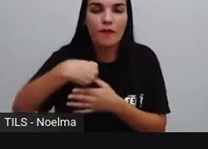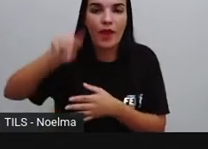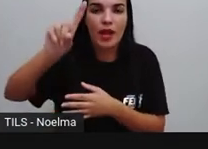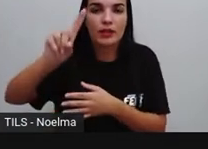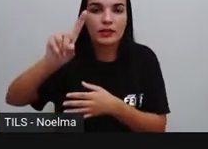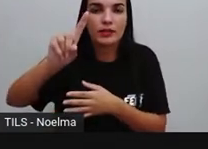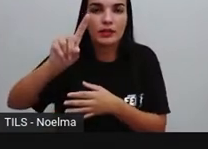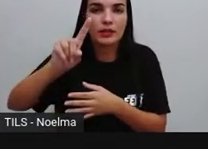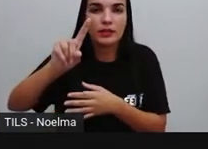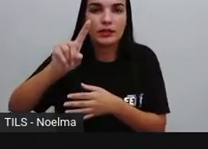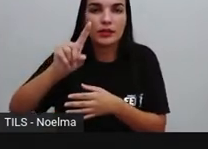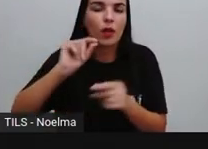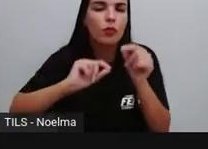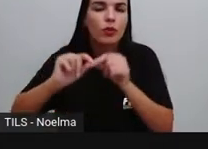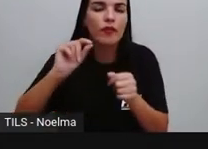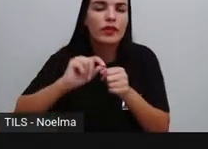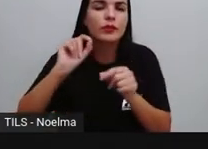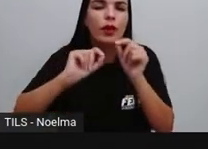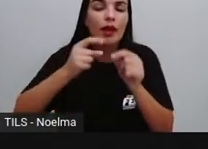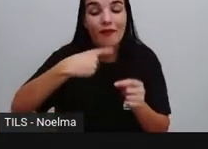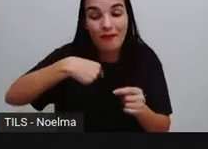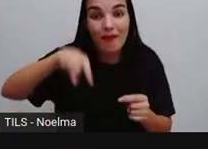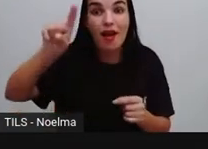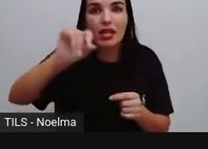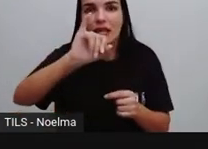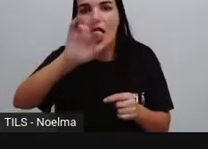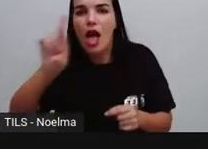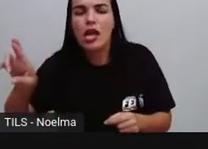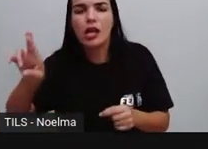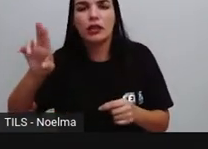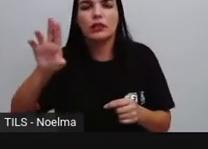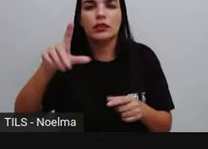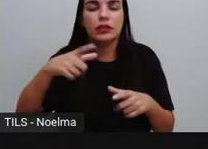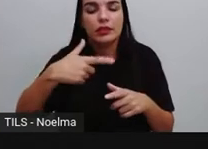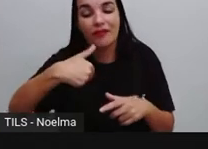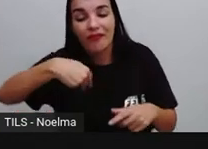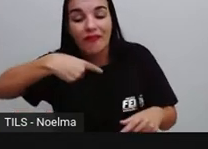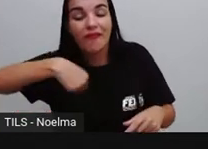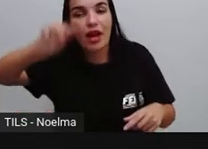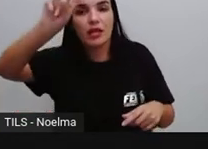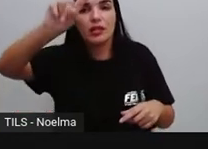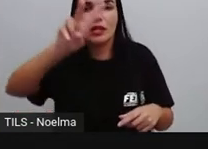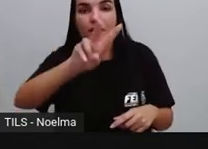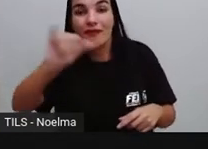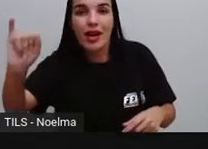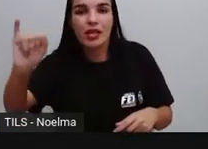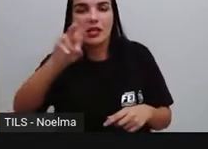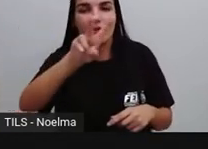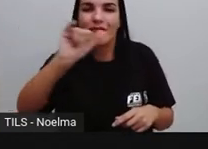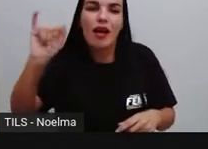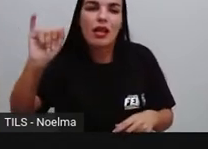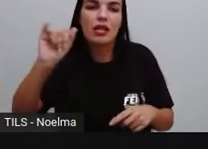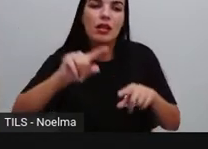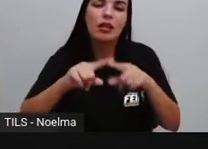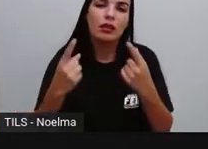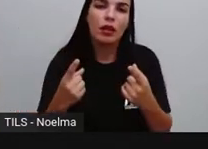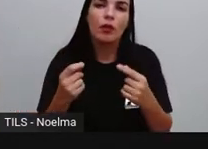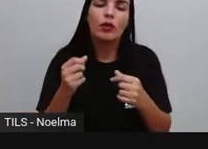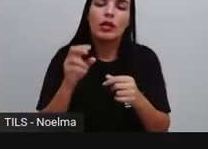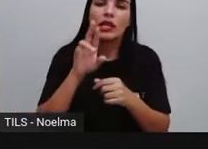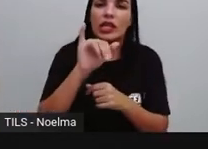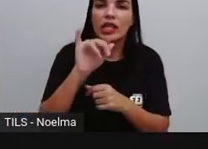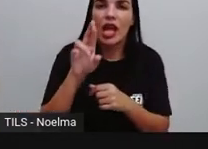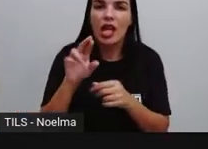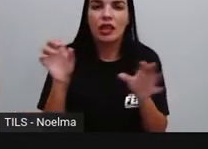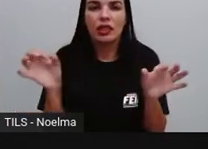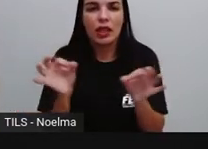verbo, indica que ação ir, né? Ir a algum lugar. Ele vai. Ir, ir. Ir termina em quê? Em